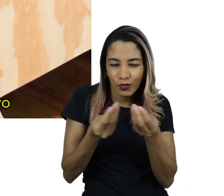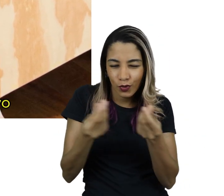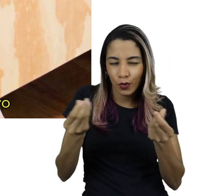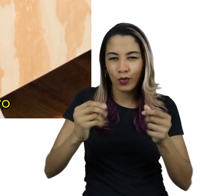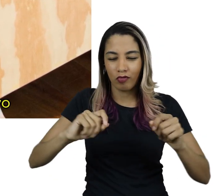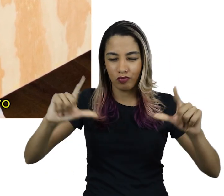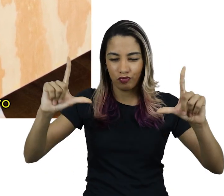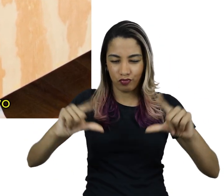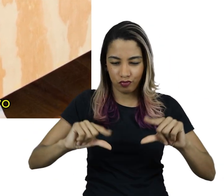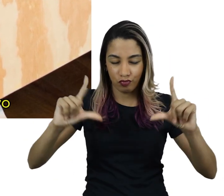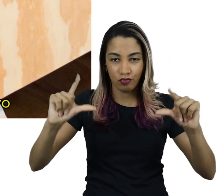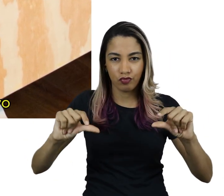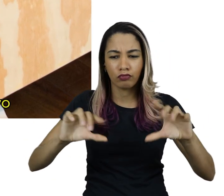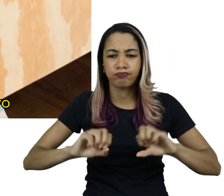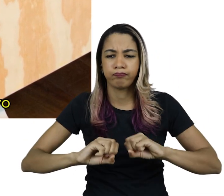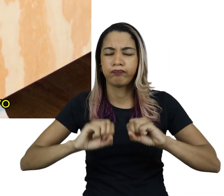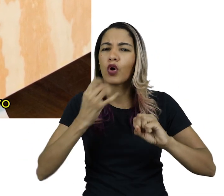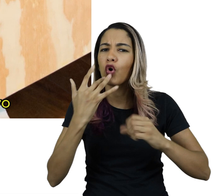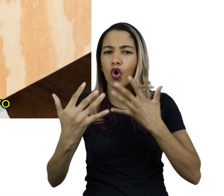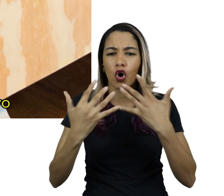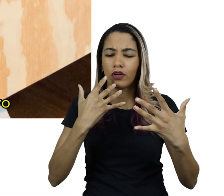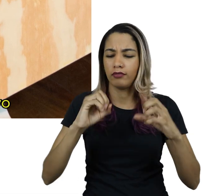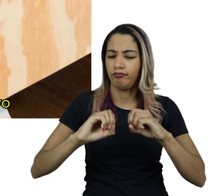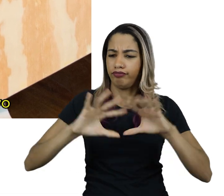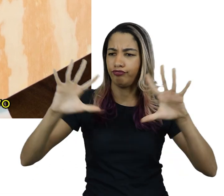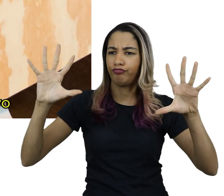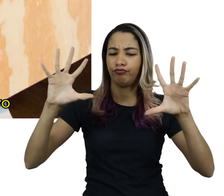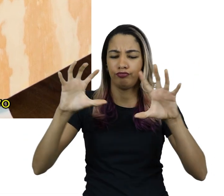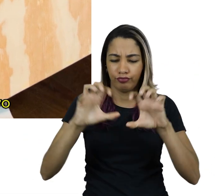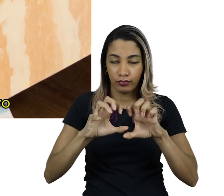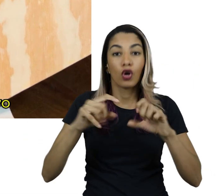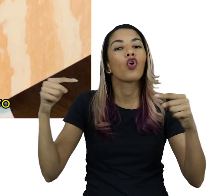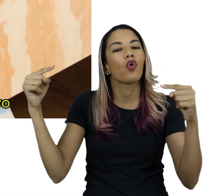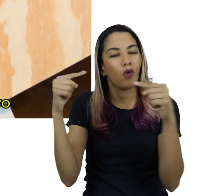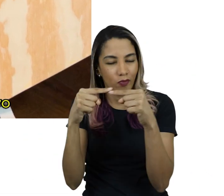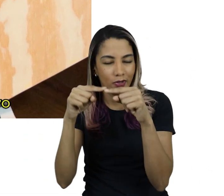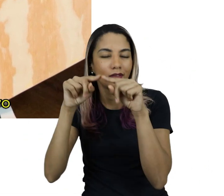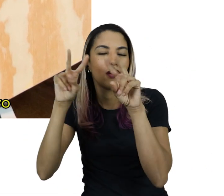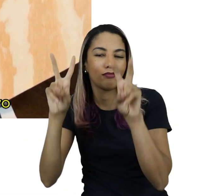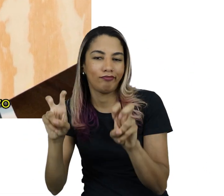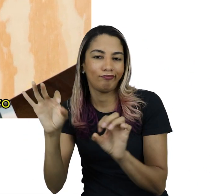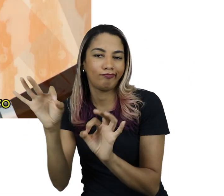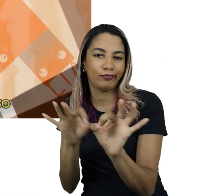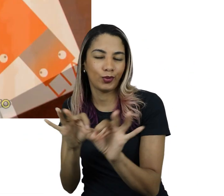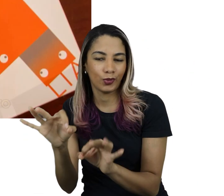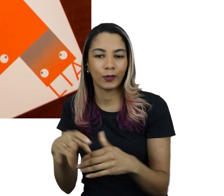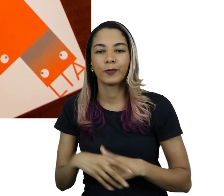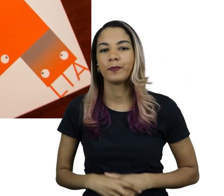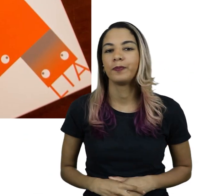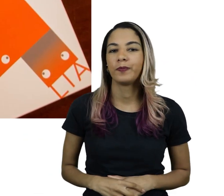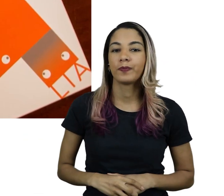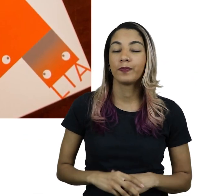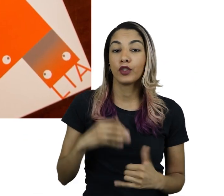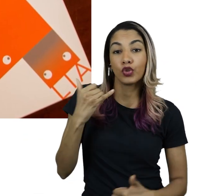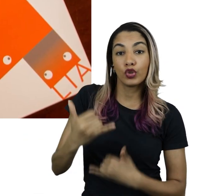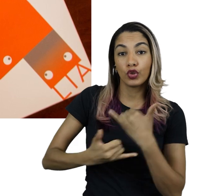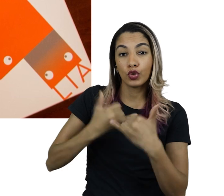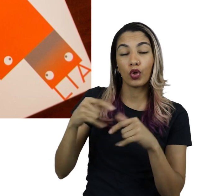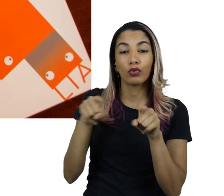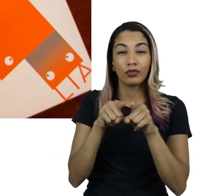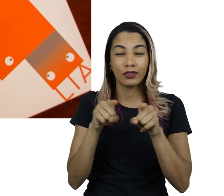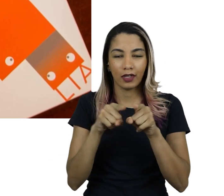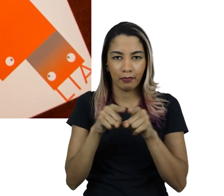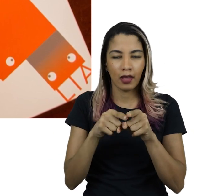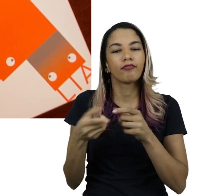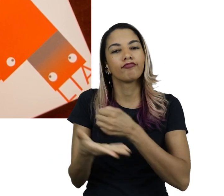sobre as texturas, escalas e tonalidades de cores, temas do projeto. O jogo e o guia de